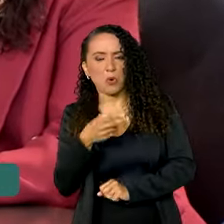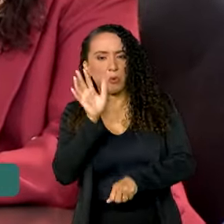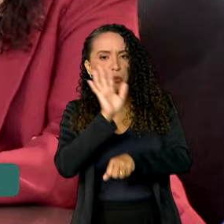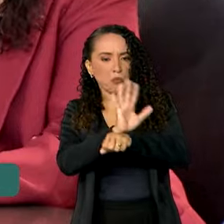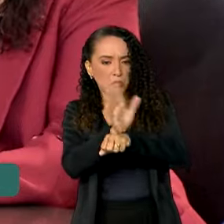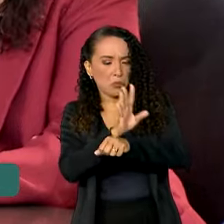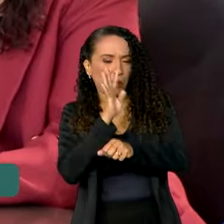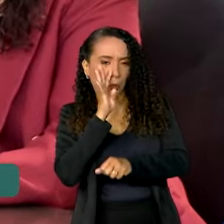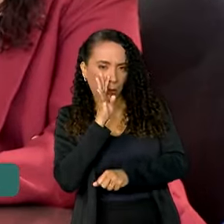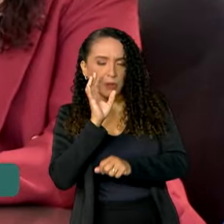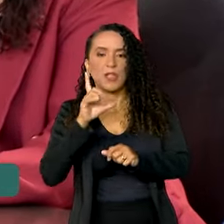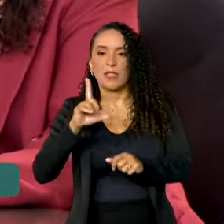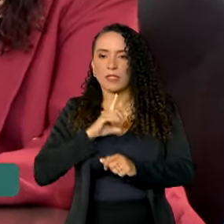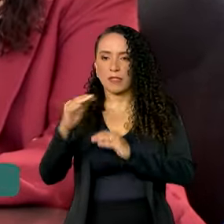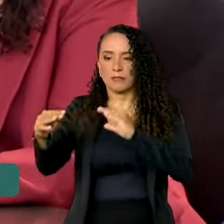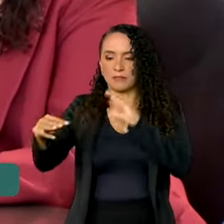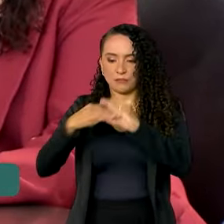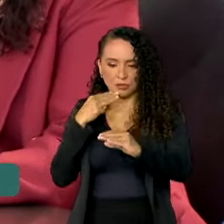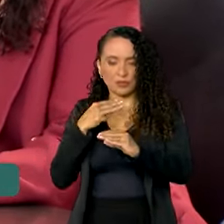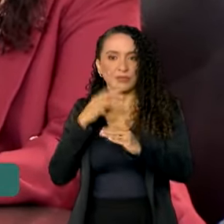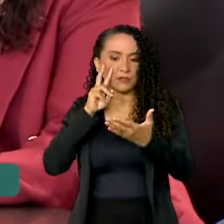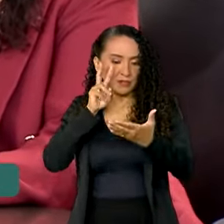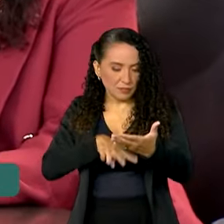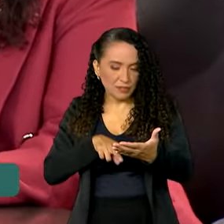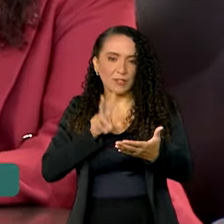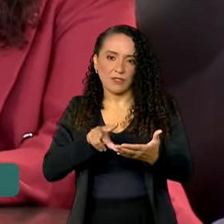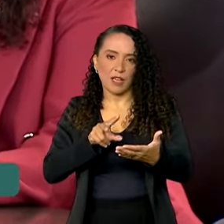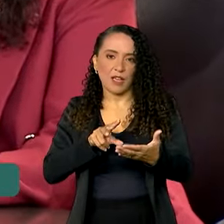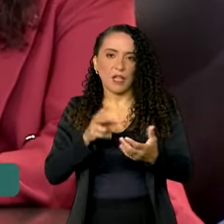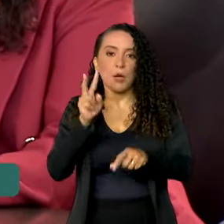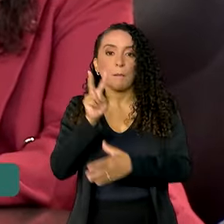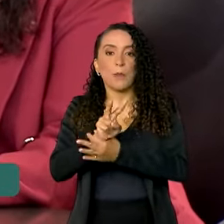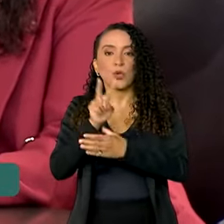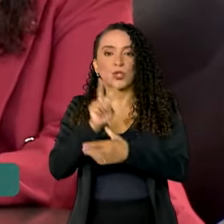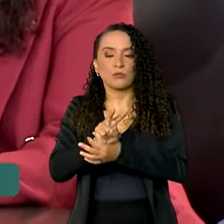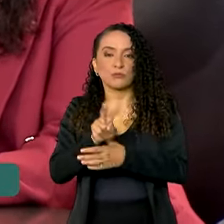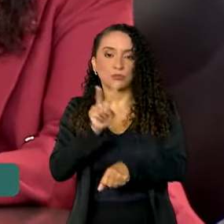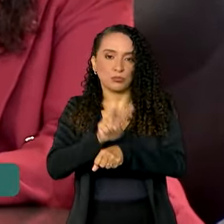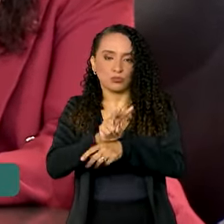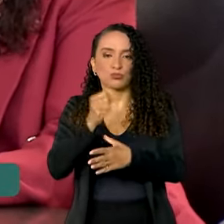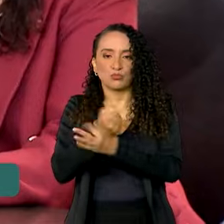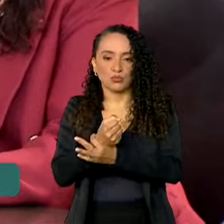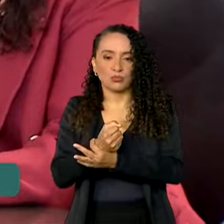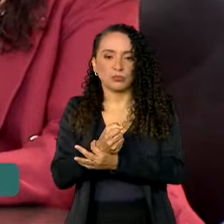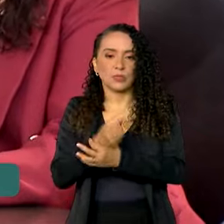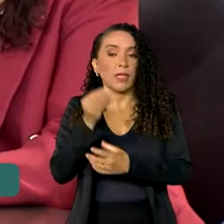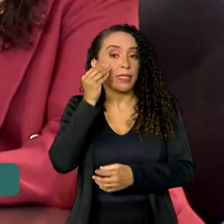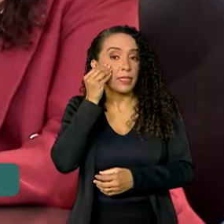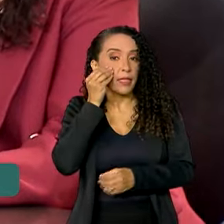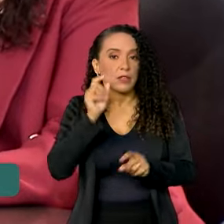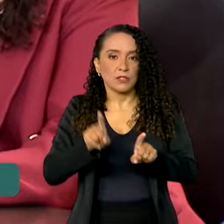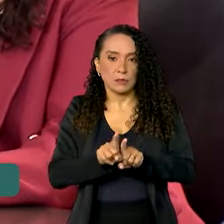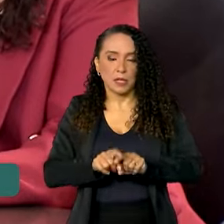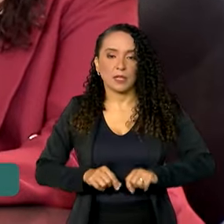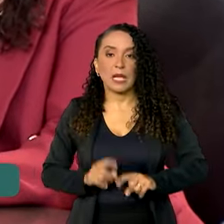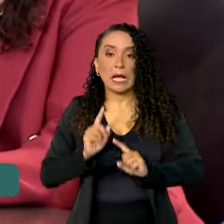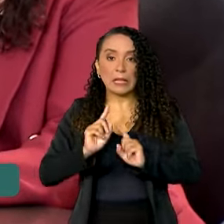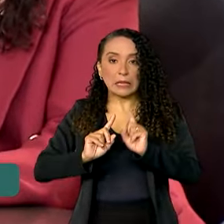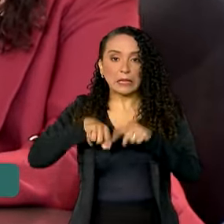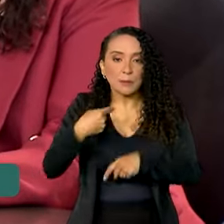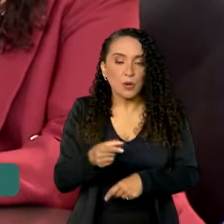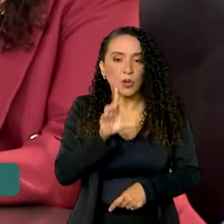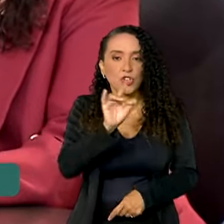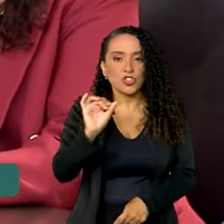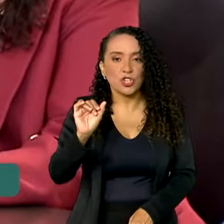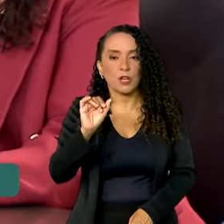Esse alerta chegará para proteção, segurança, no formato de teste. E depois, no dia